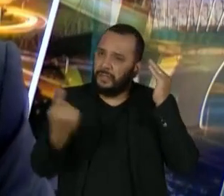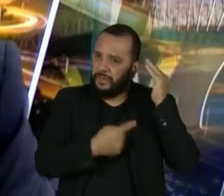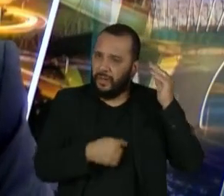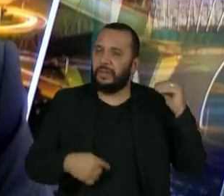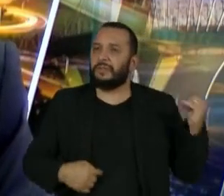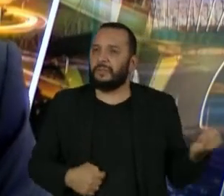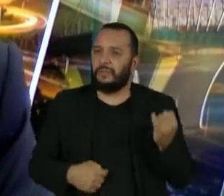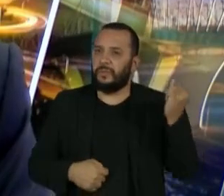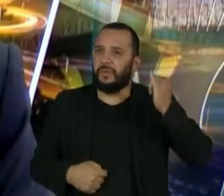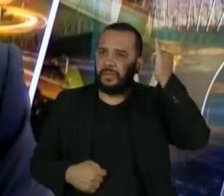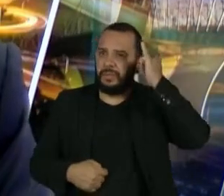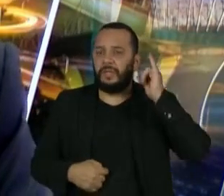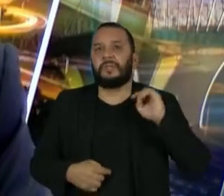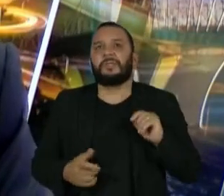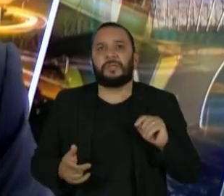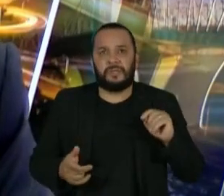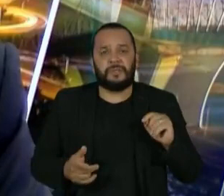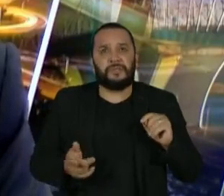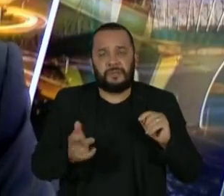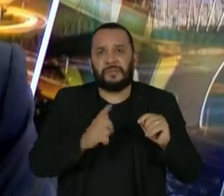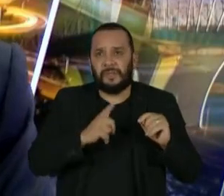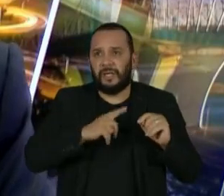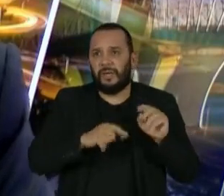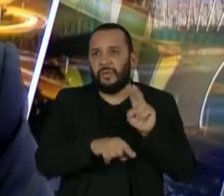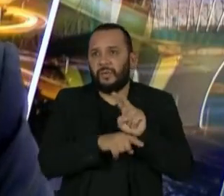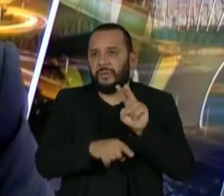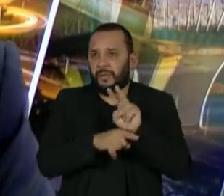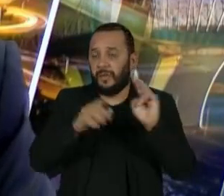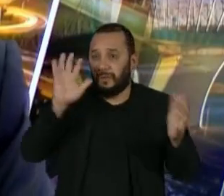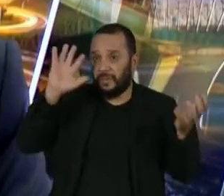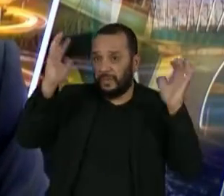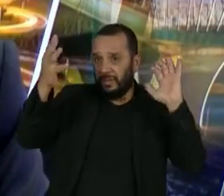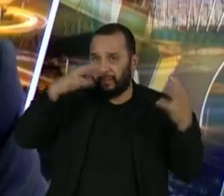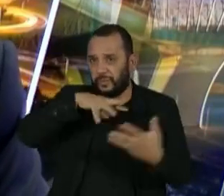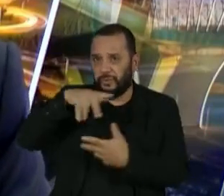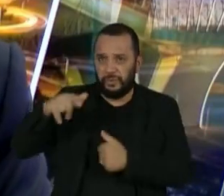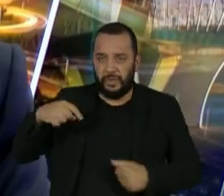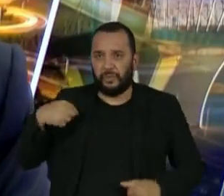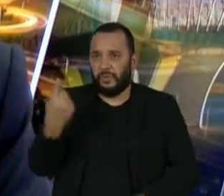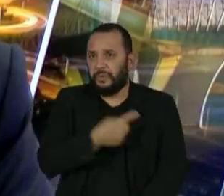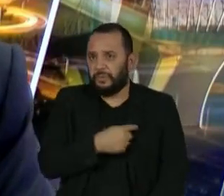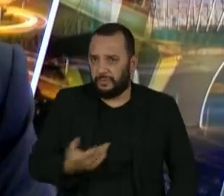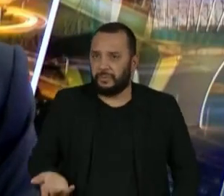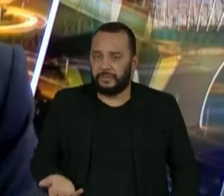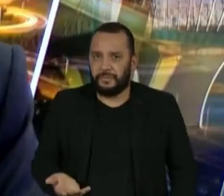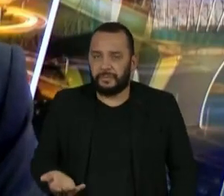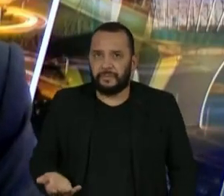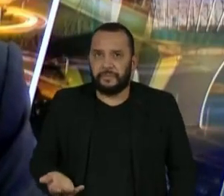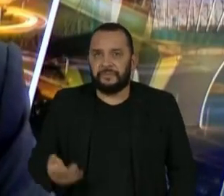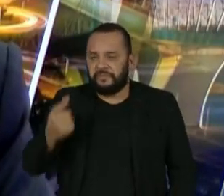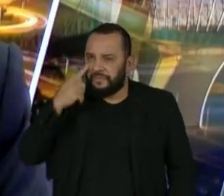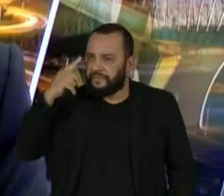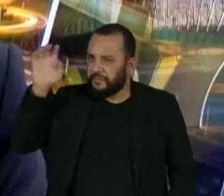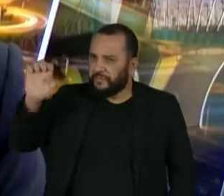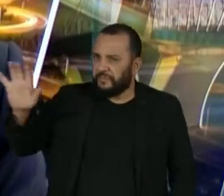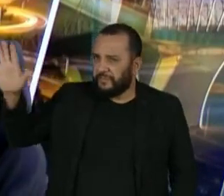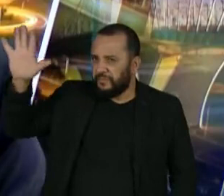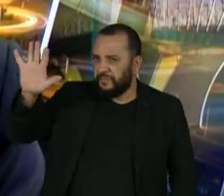nós temos no amortecimento do clima mundial. Quando nós estamos vendo a Europa